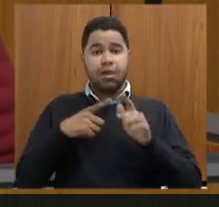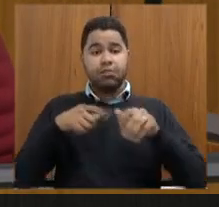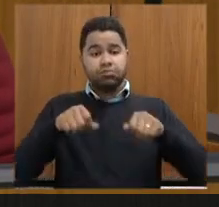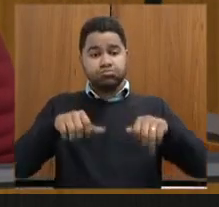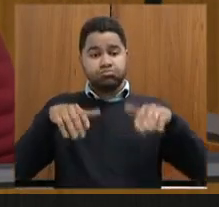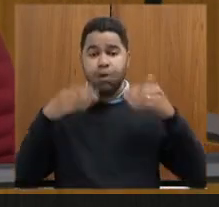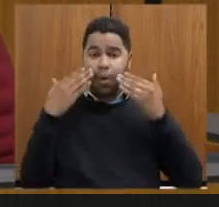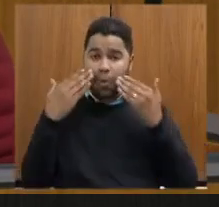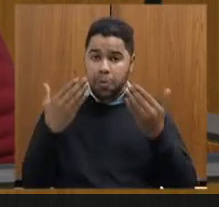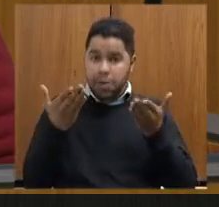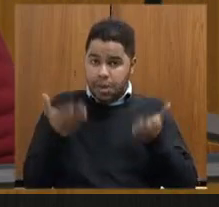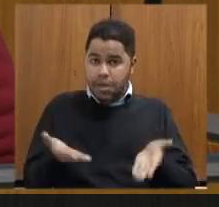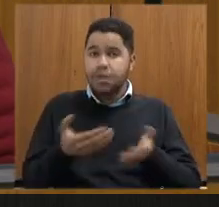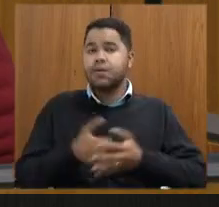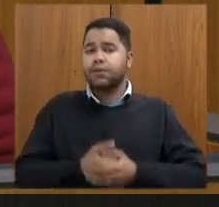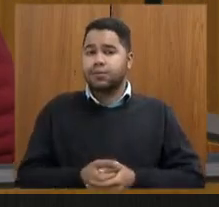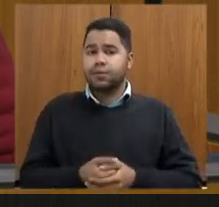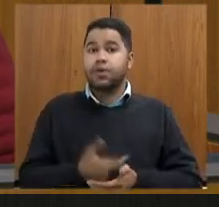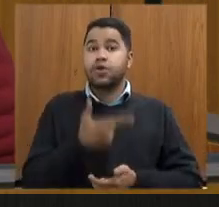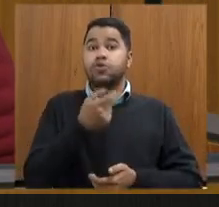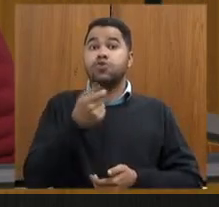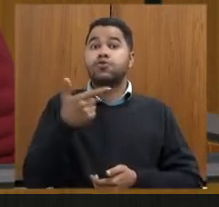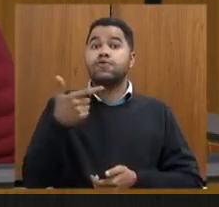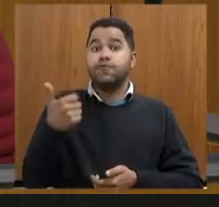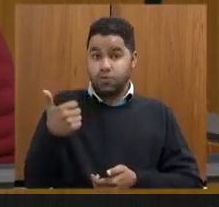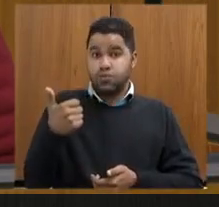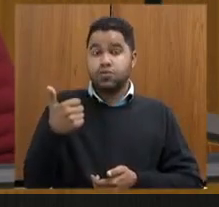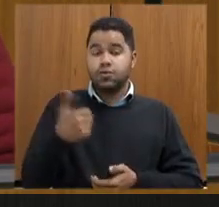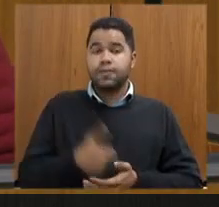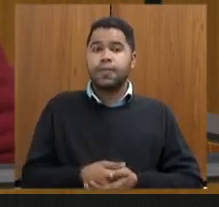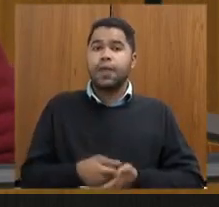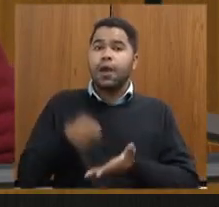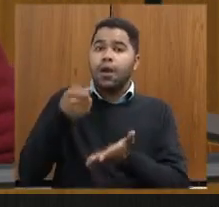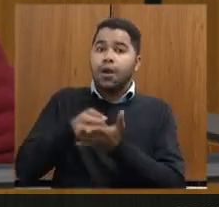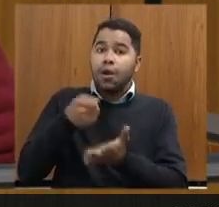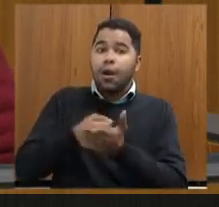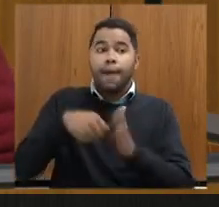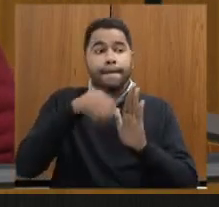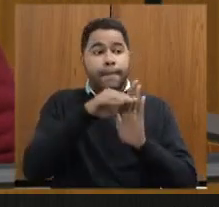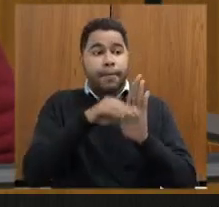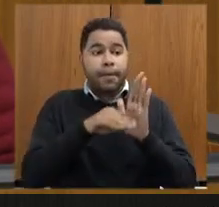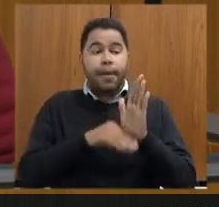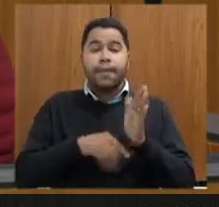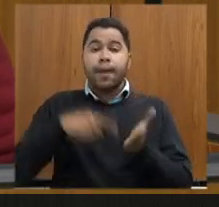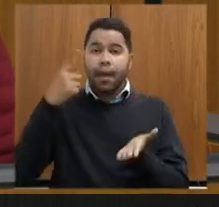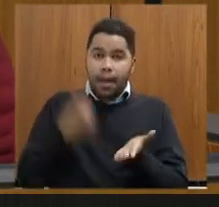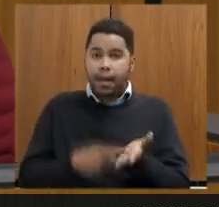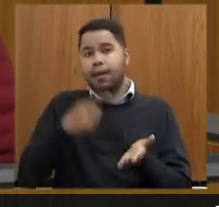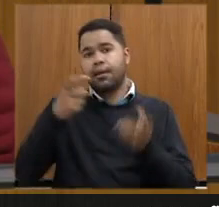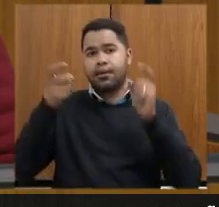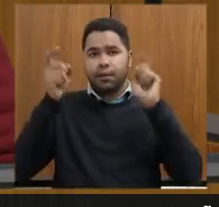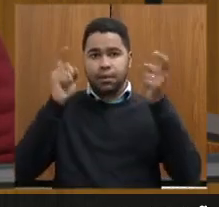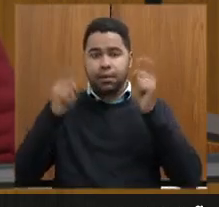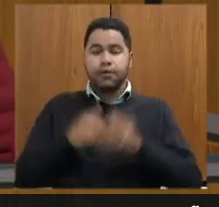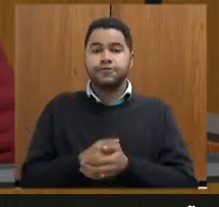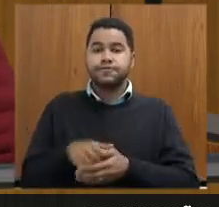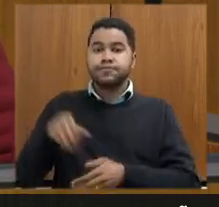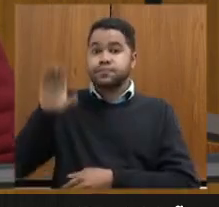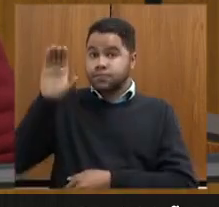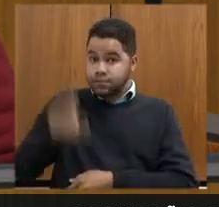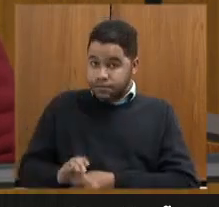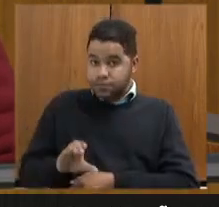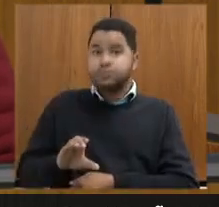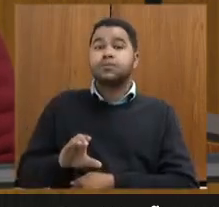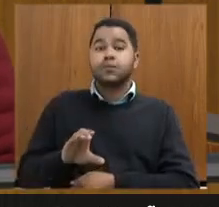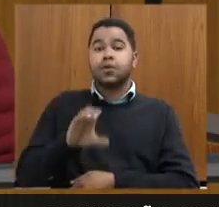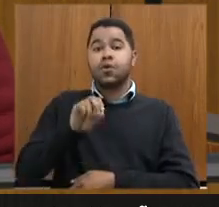administração pública em 2021 cobrando o agendamento da reunião os conselheiros do CONEP cobraram